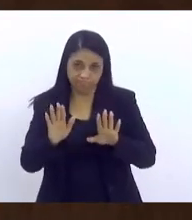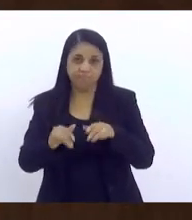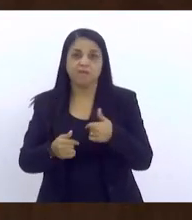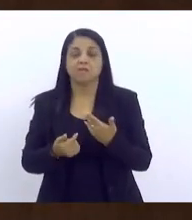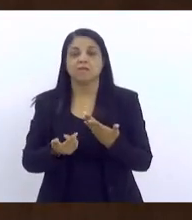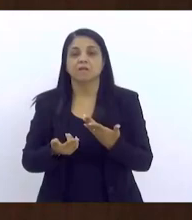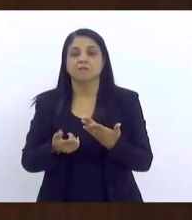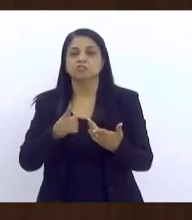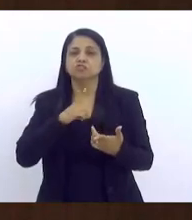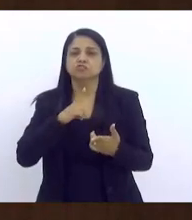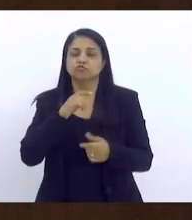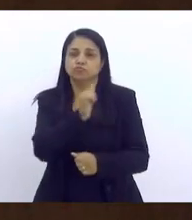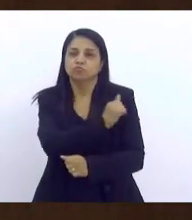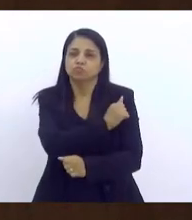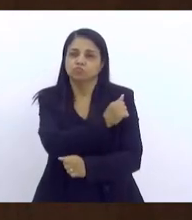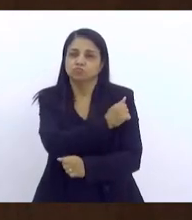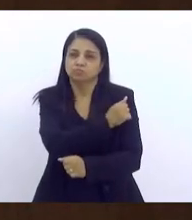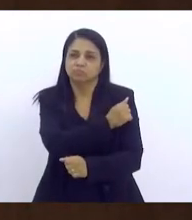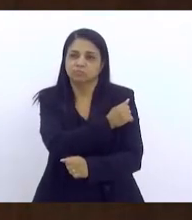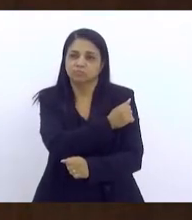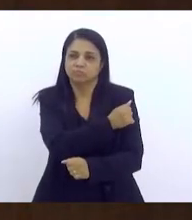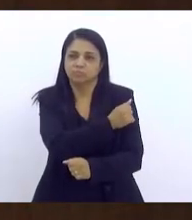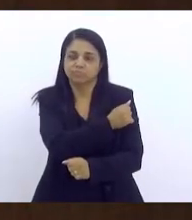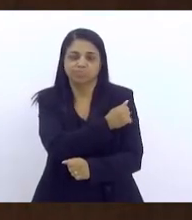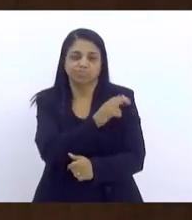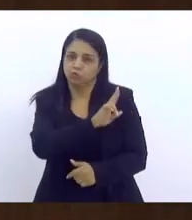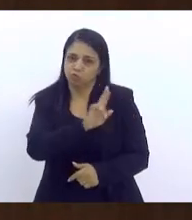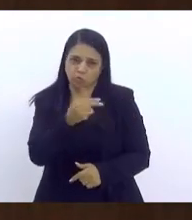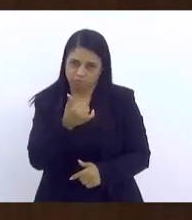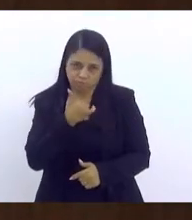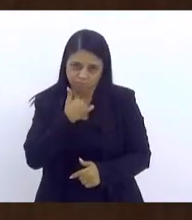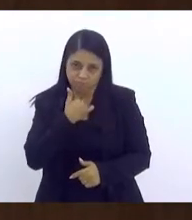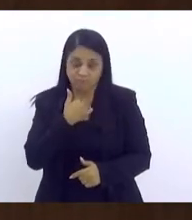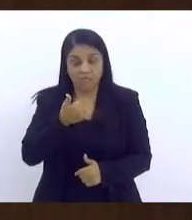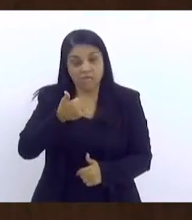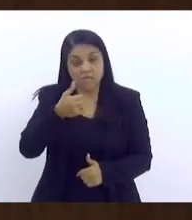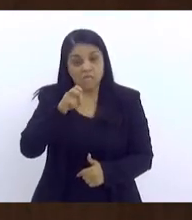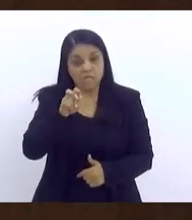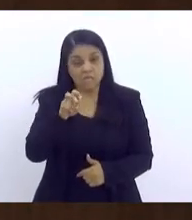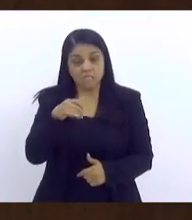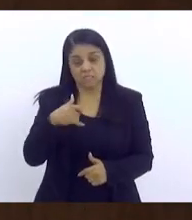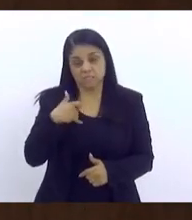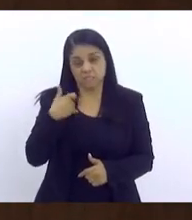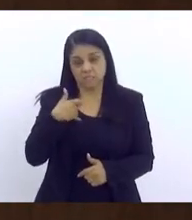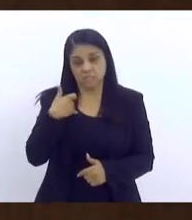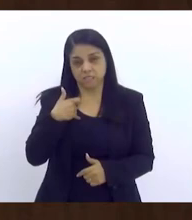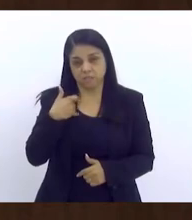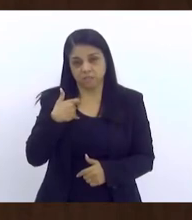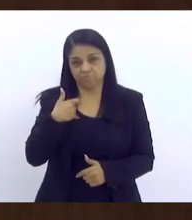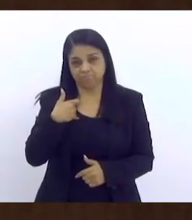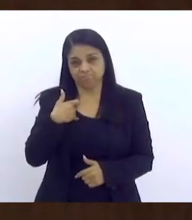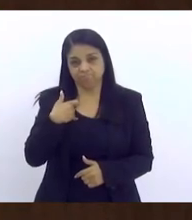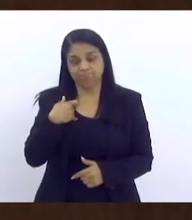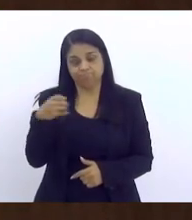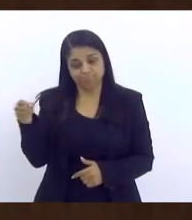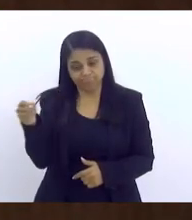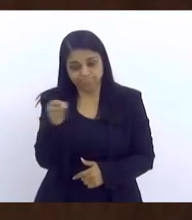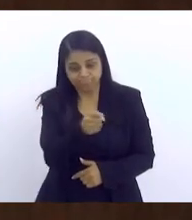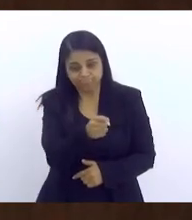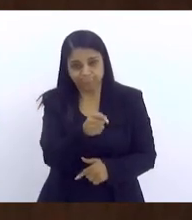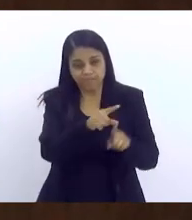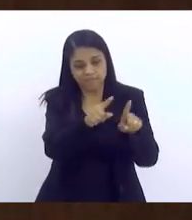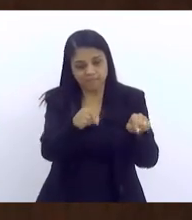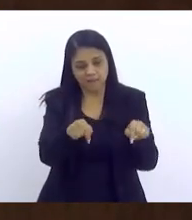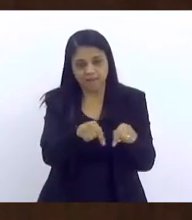A gente tinha um aluno, também não posso falar o nome dele, ele tinha 15 anos. Esse aluno, eu o botei várias vezes para dentro da